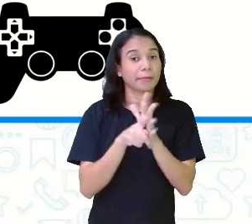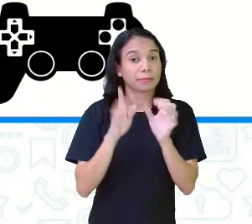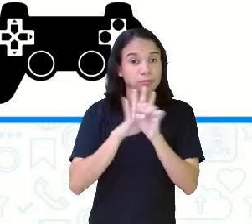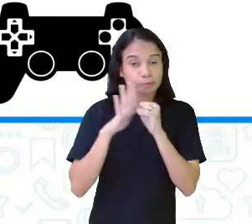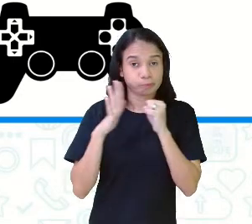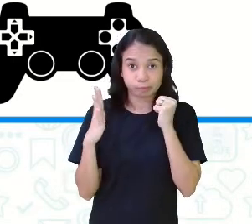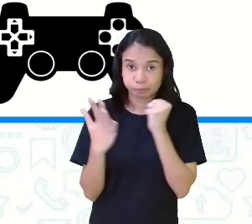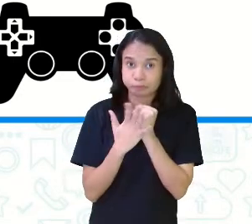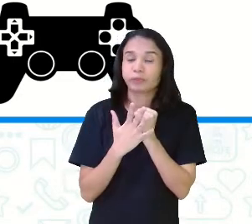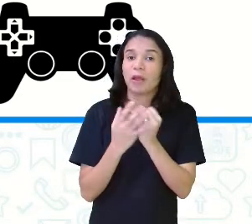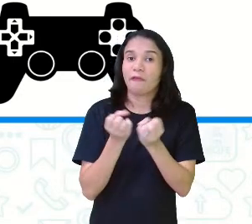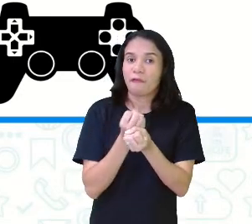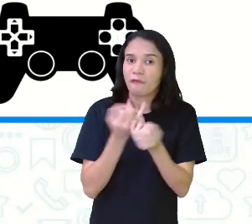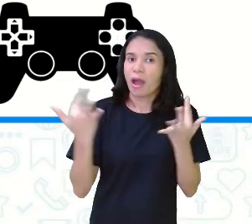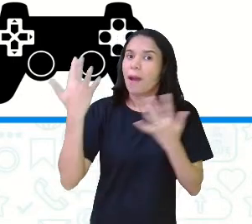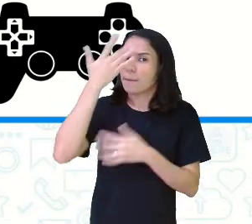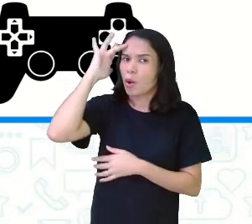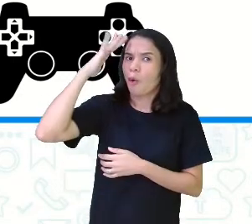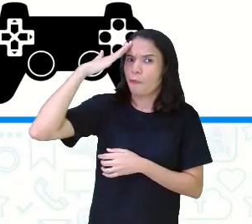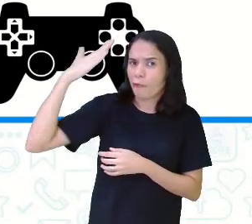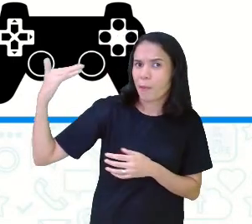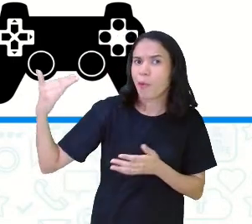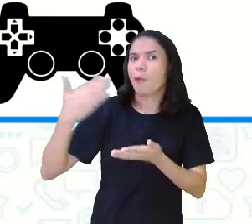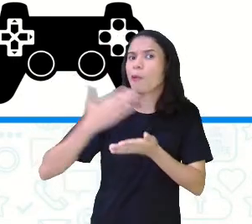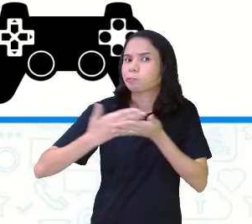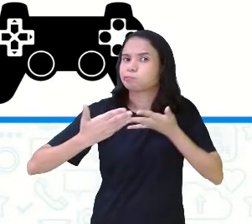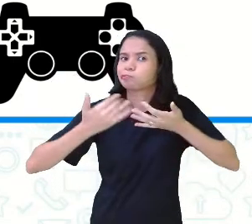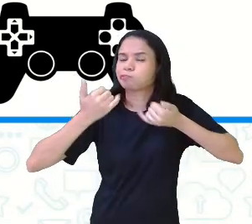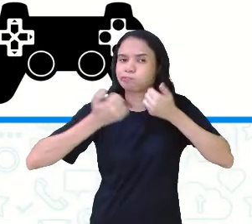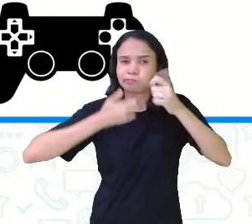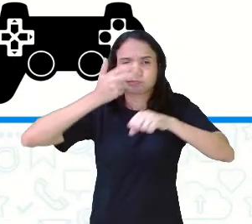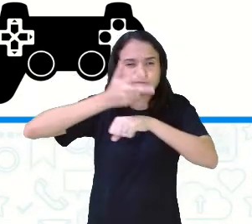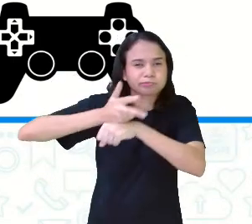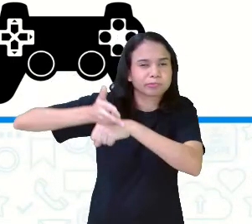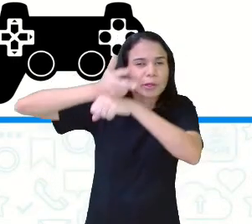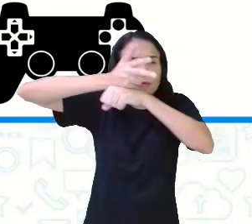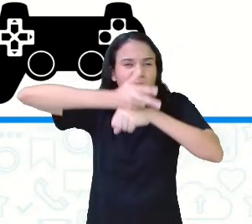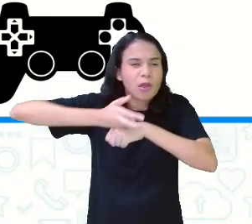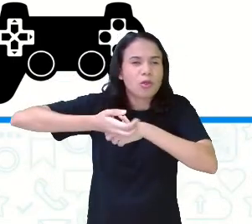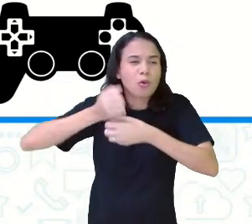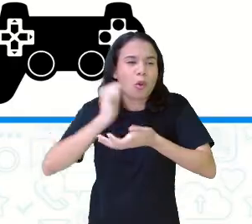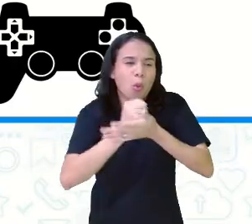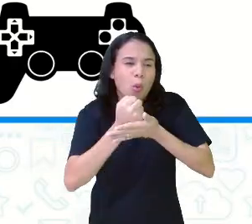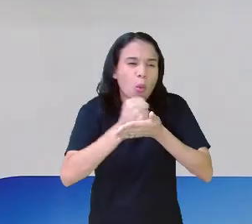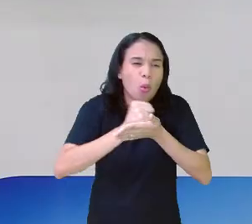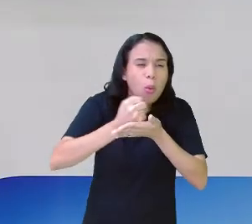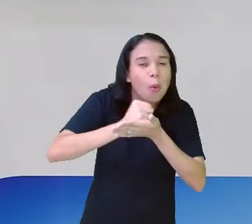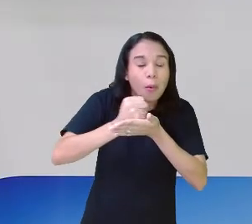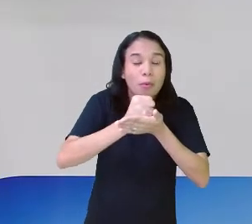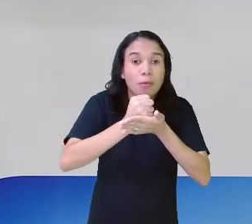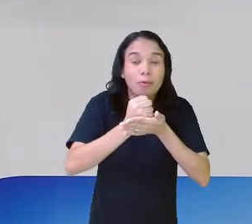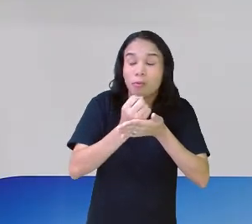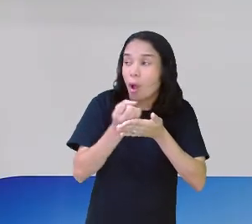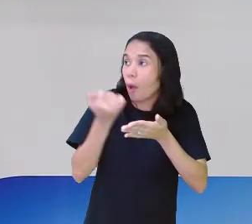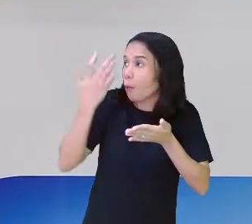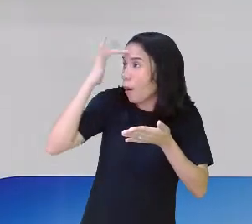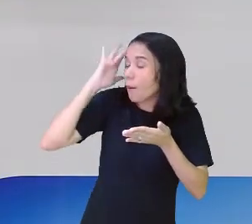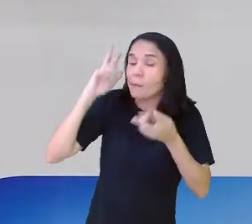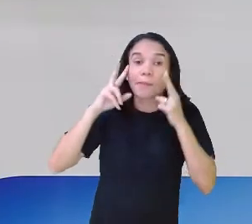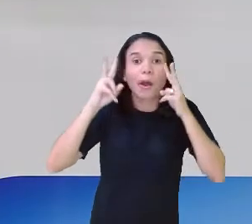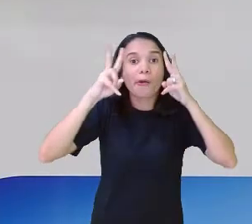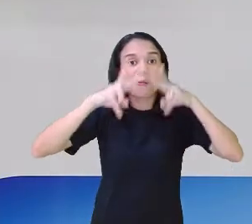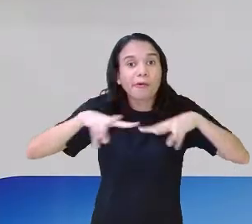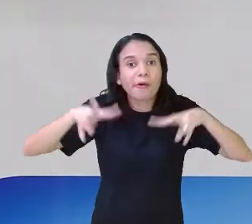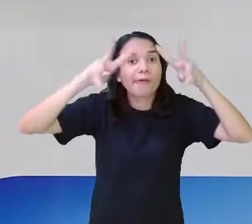pandemia, vários jogadores famosos começaram a fazer vídeos ao vivo, jogando. Assim, milhões de pessoas como eu